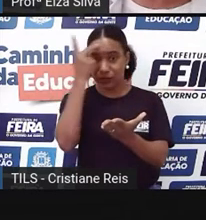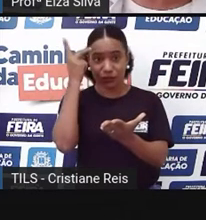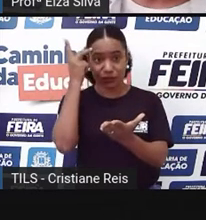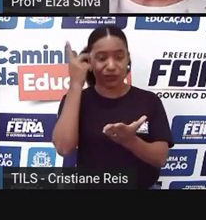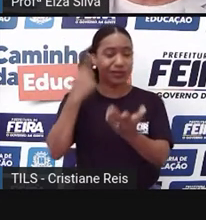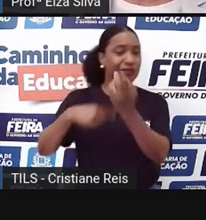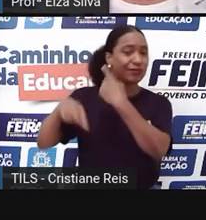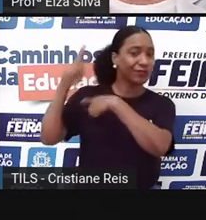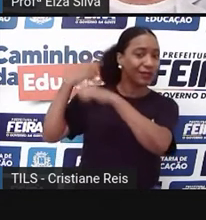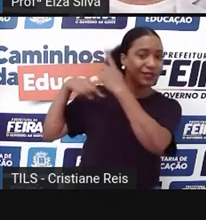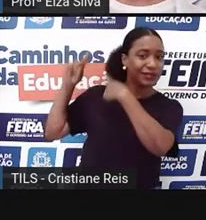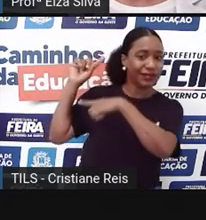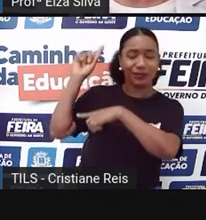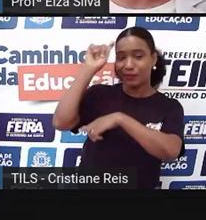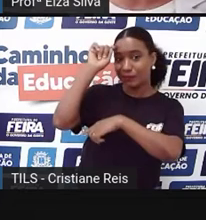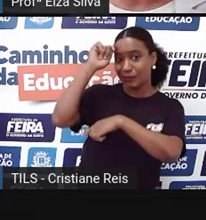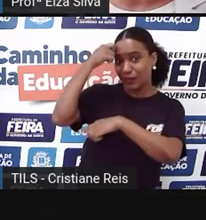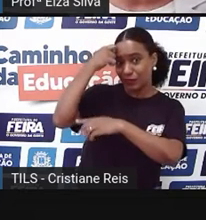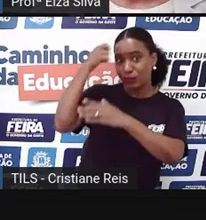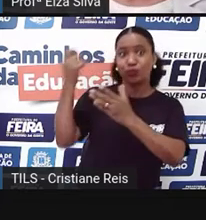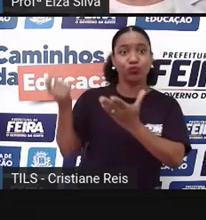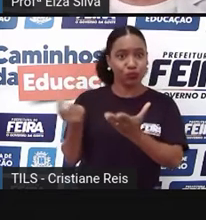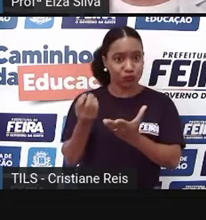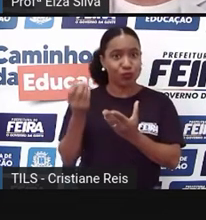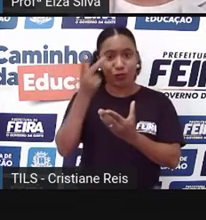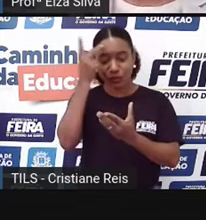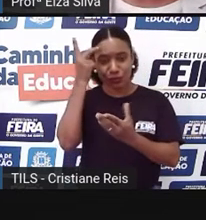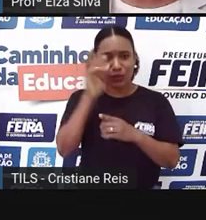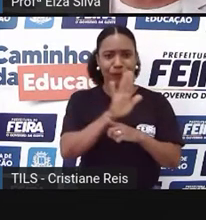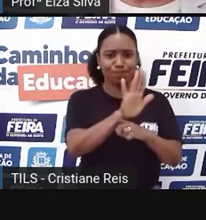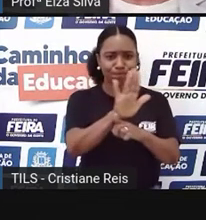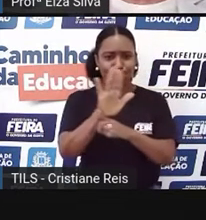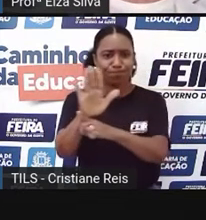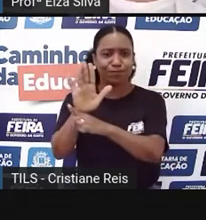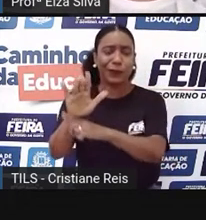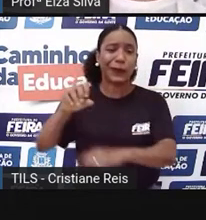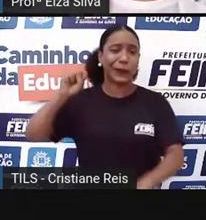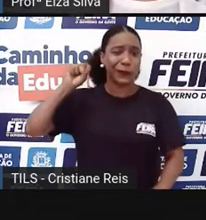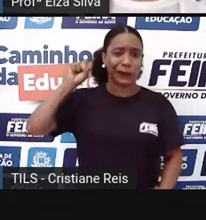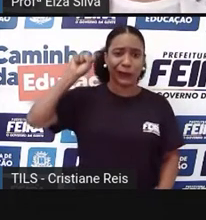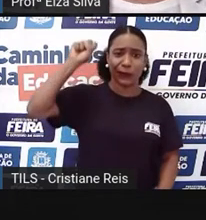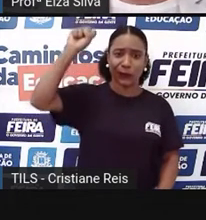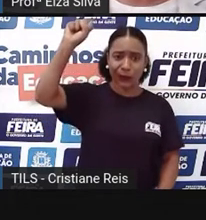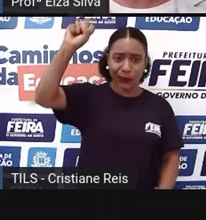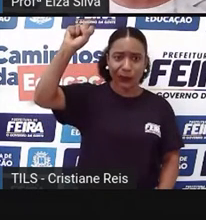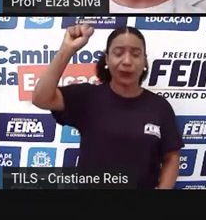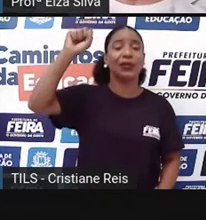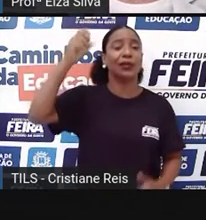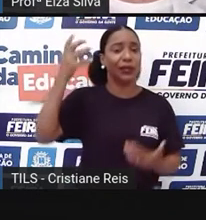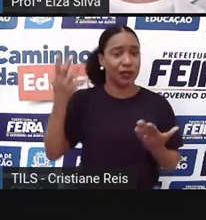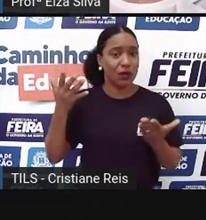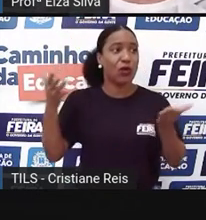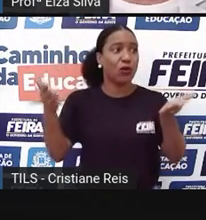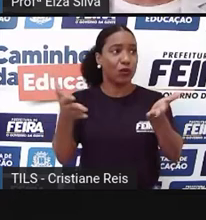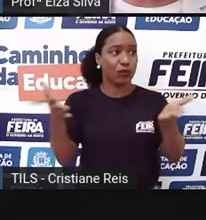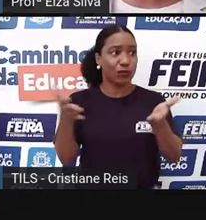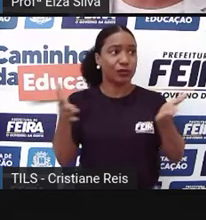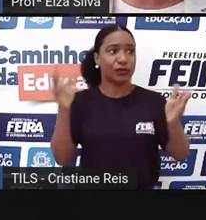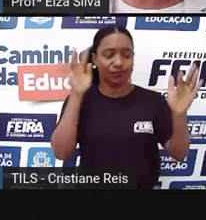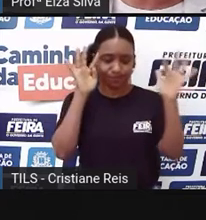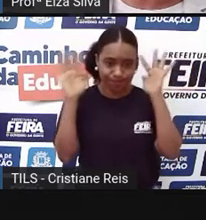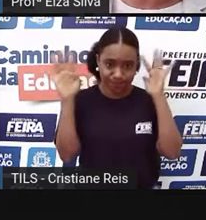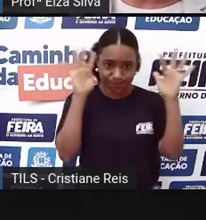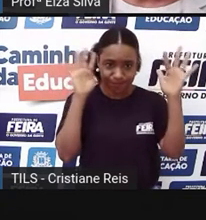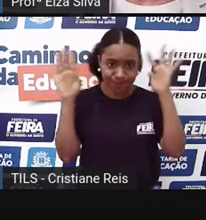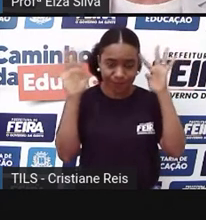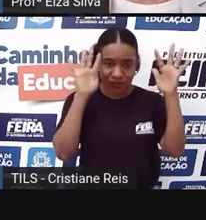construção da história do povo negro. E, com certeza, nos levaram a refletir sobre os efeitos do